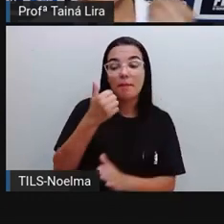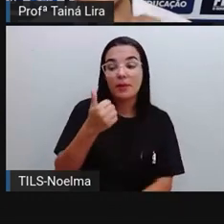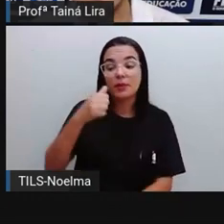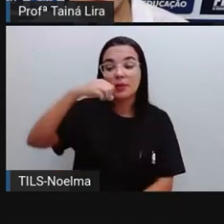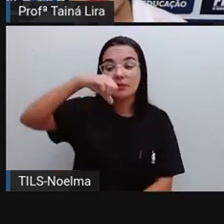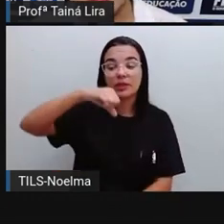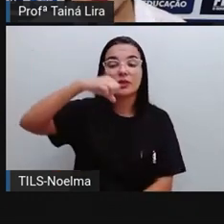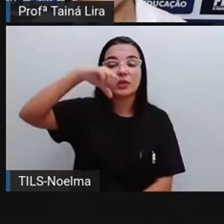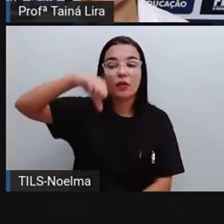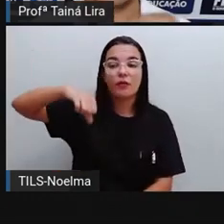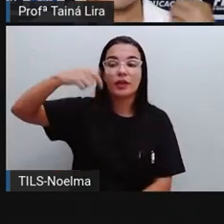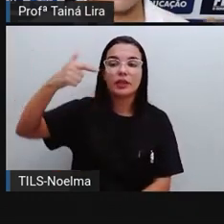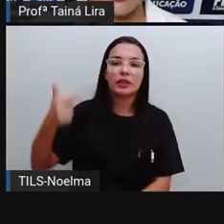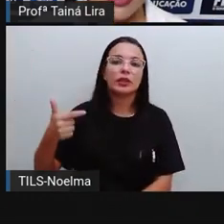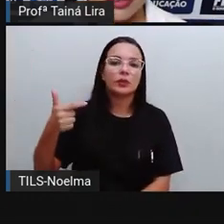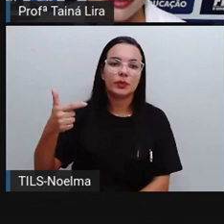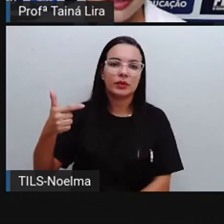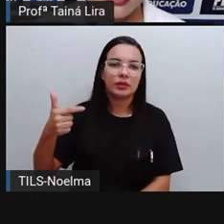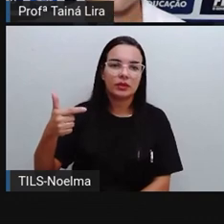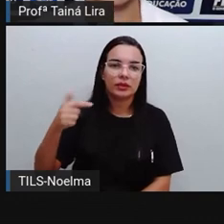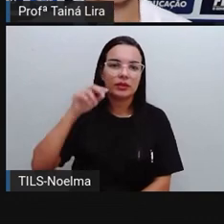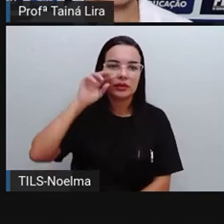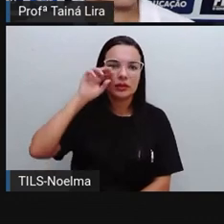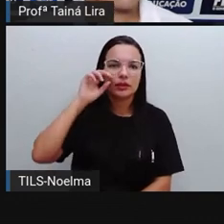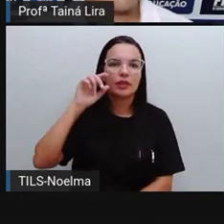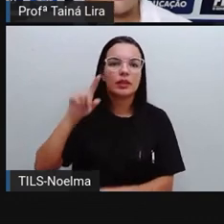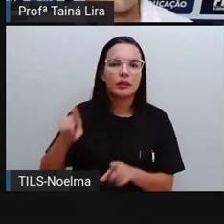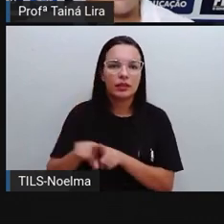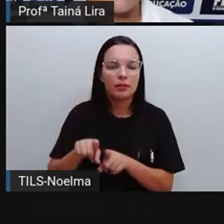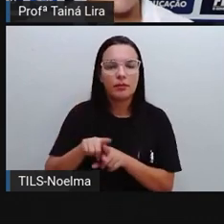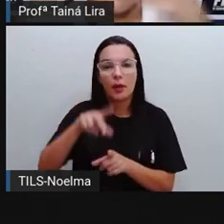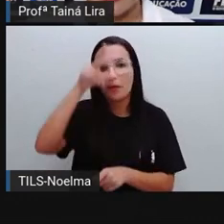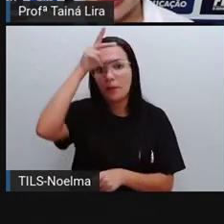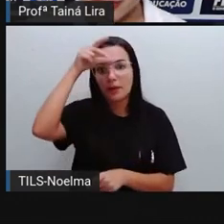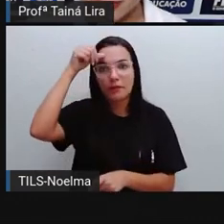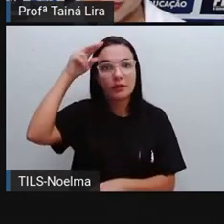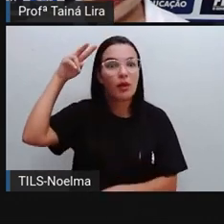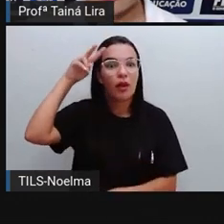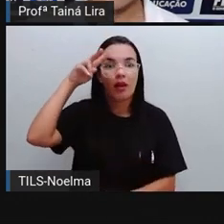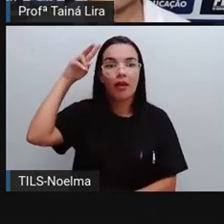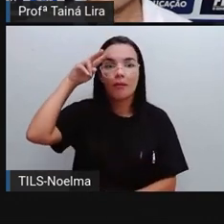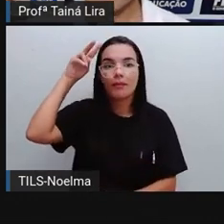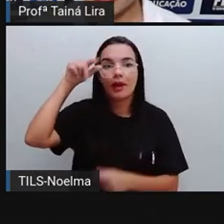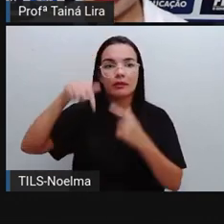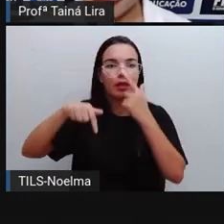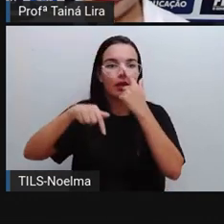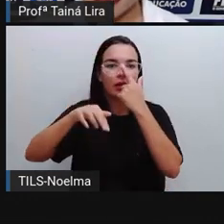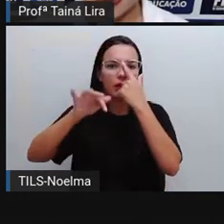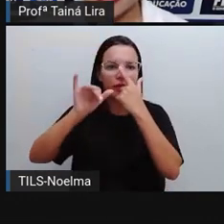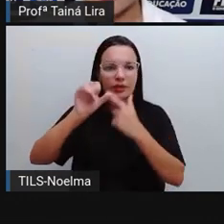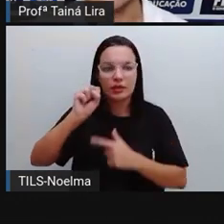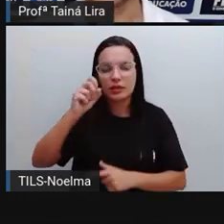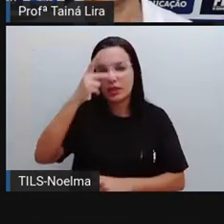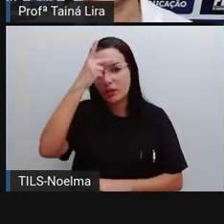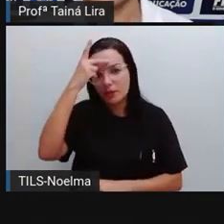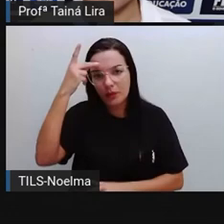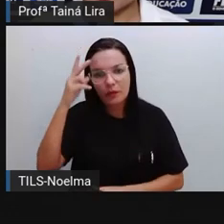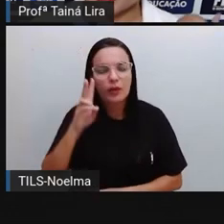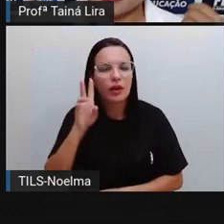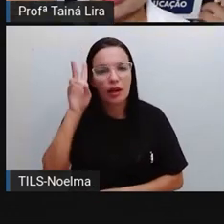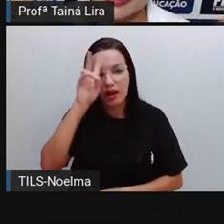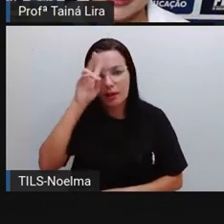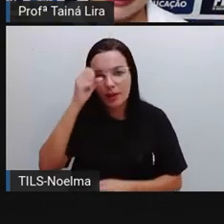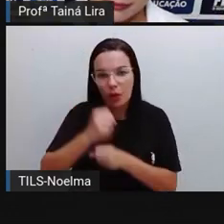de 1989 a 1992. Também é um dos prefeitos mais lembrados pelo povo ferência. Ele